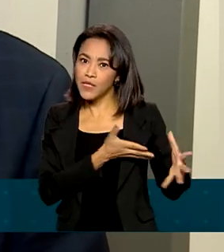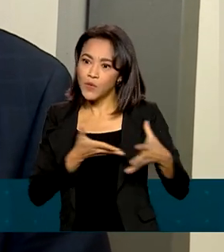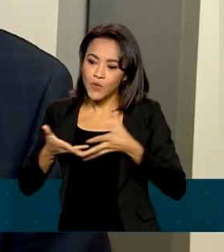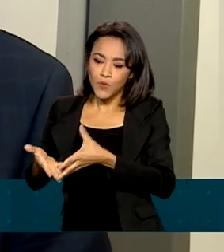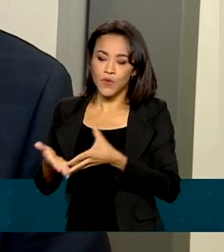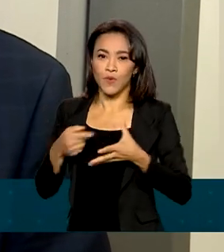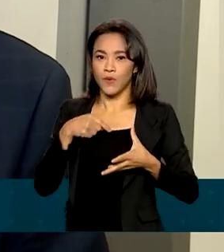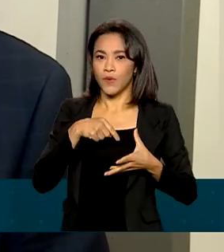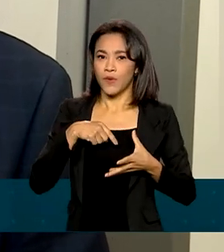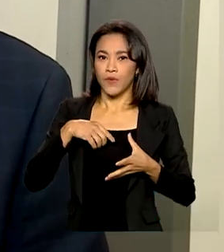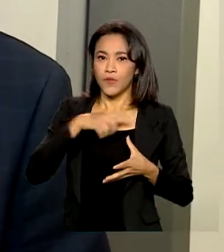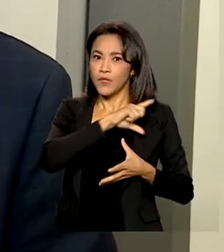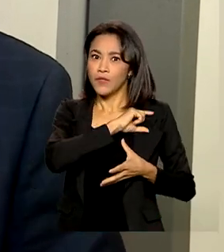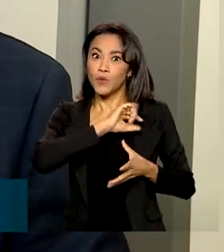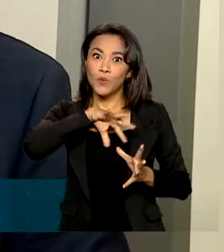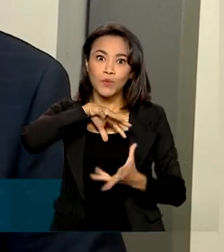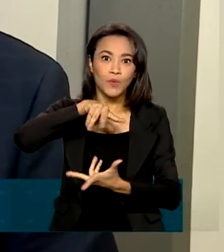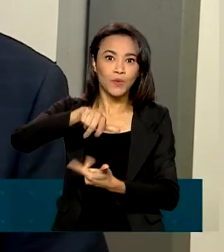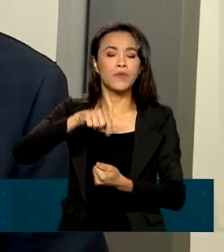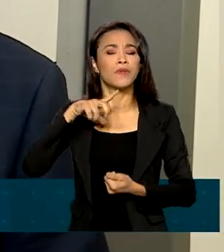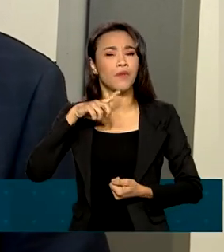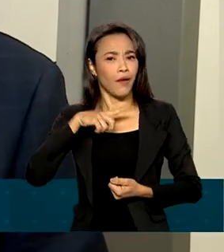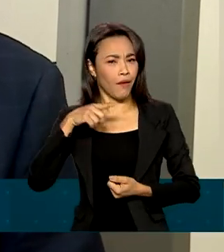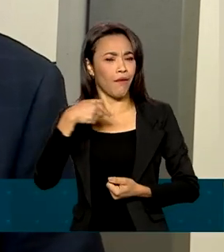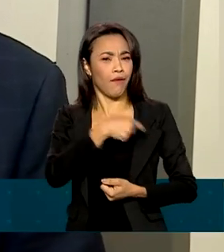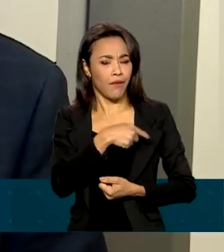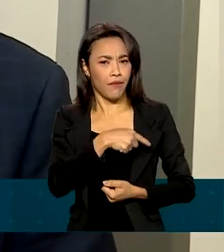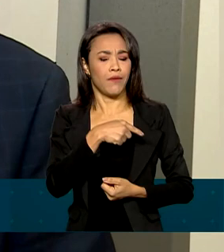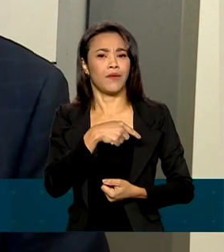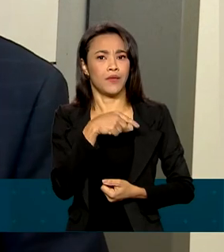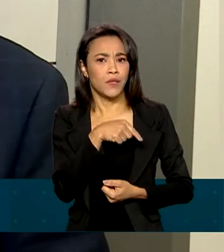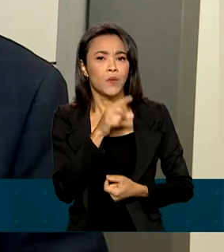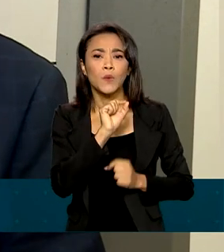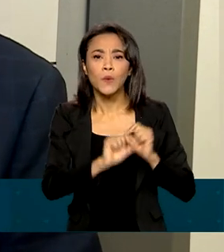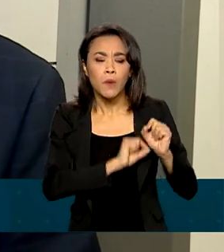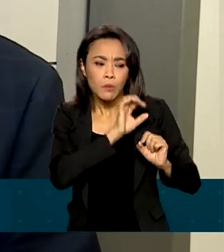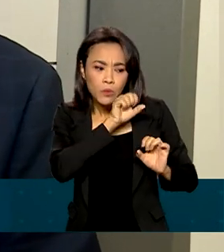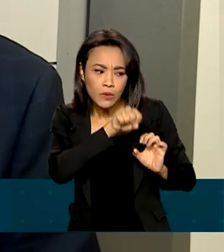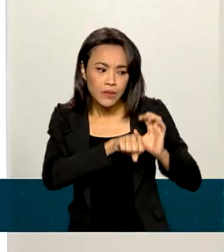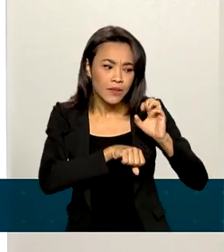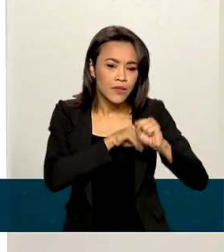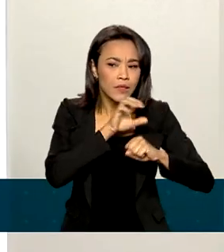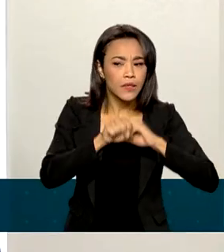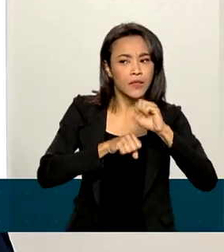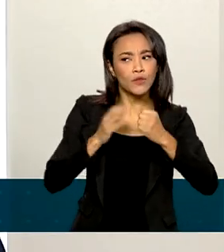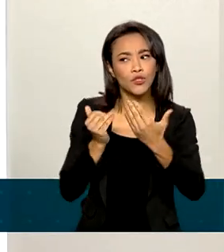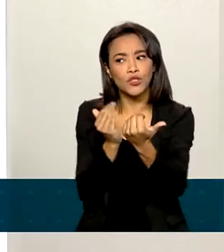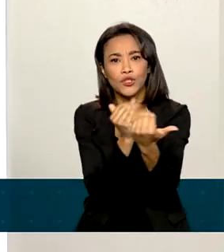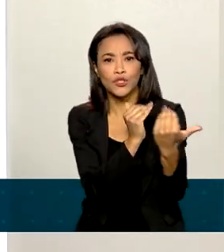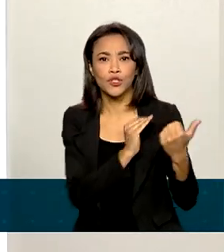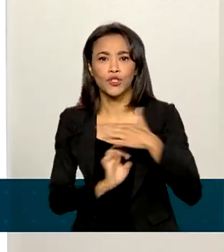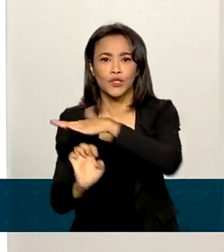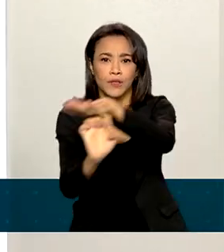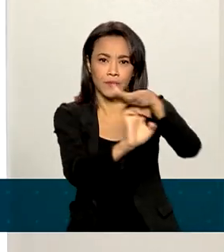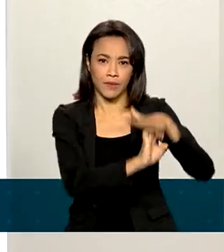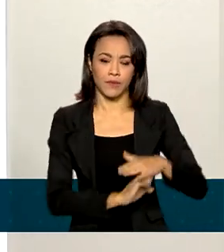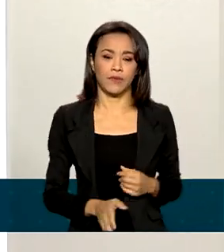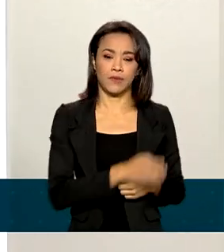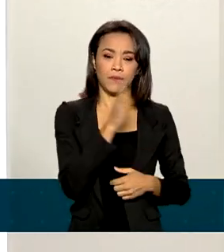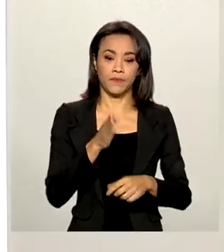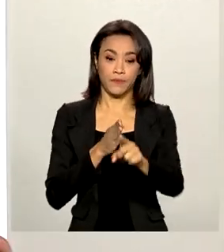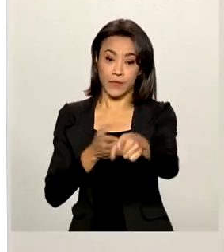do mundo que tenha realmente um regramento pró-business, buscando investidor. A importância da entrada